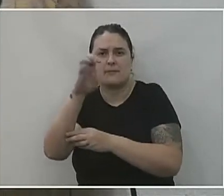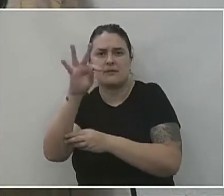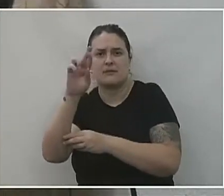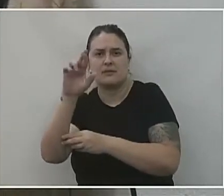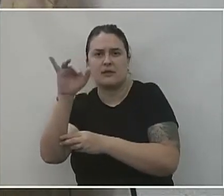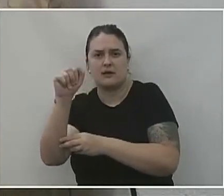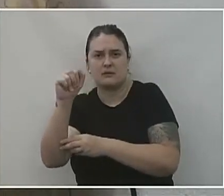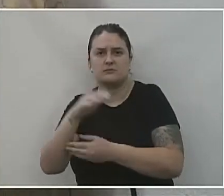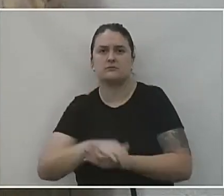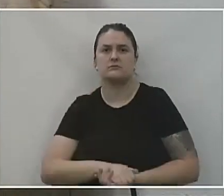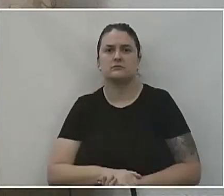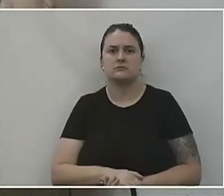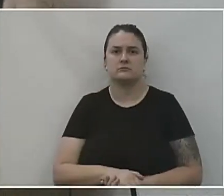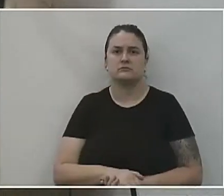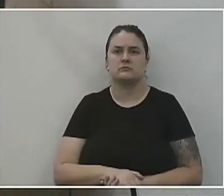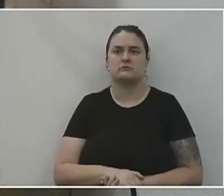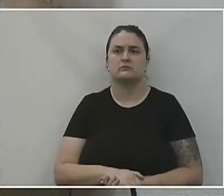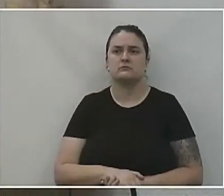forma.